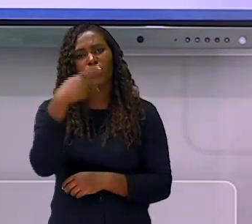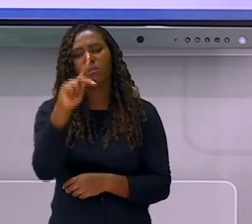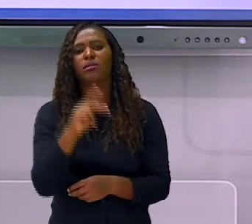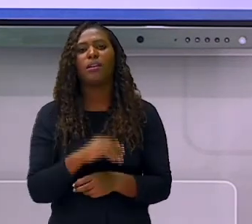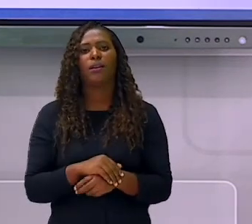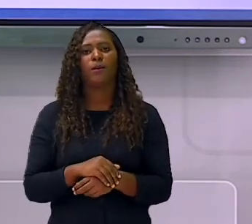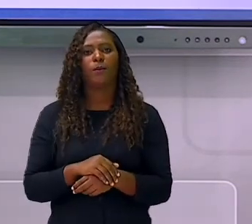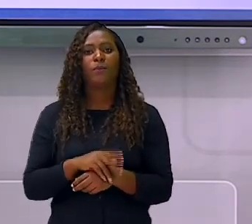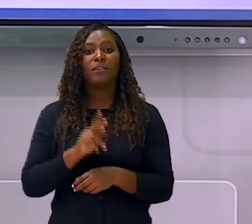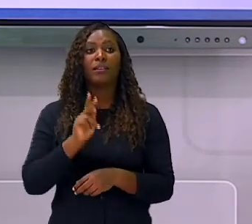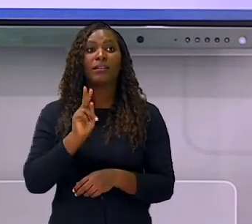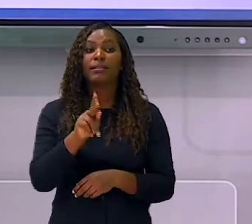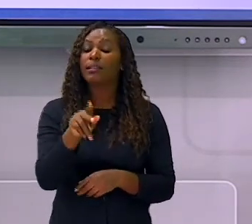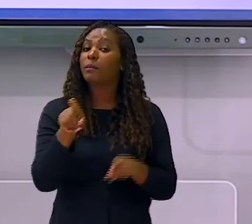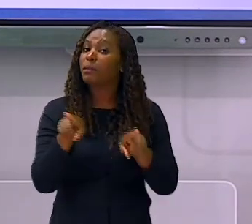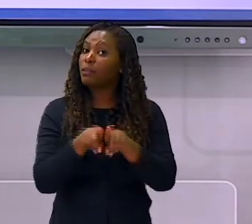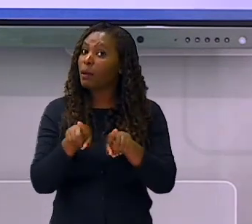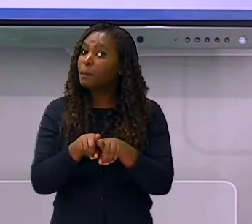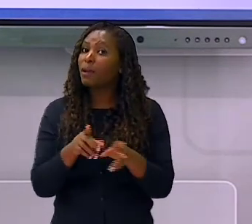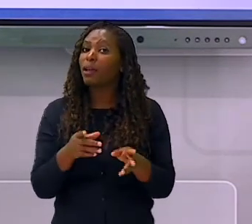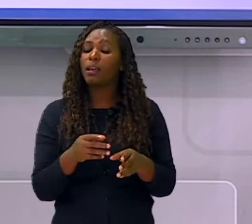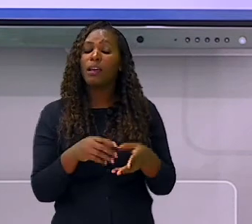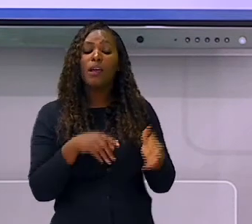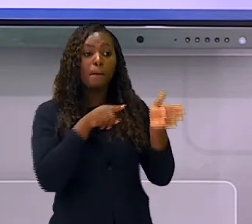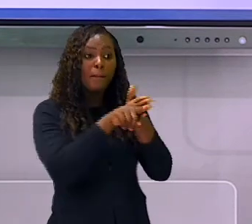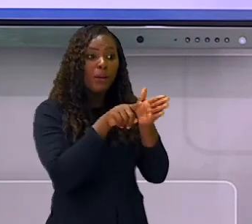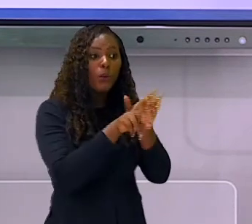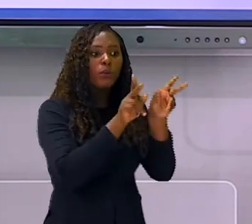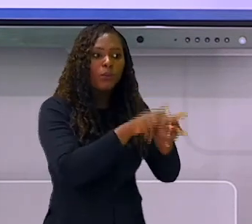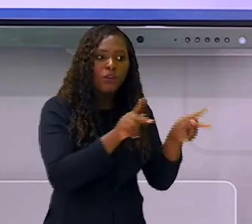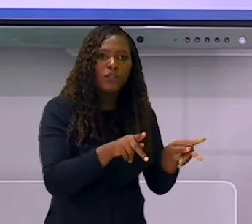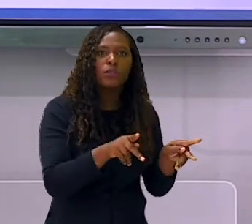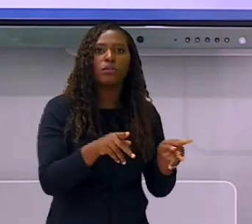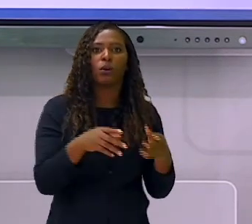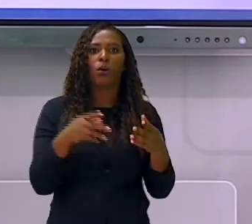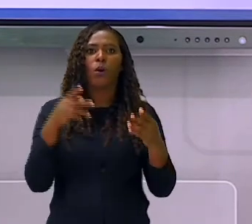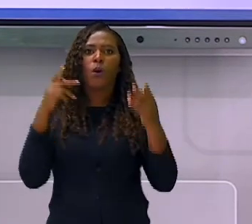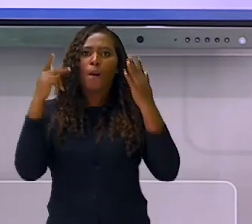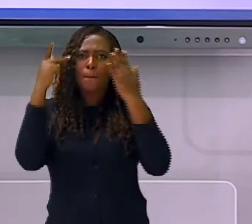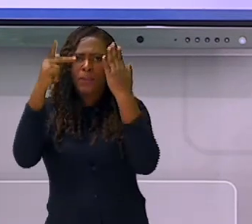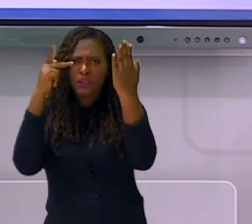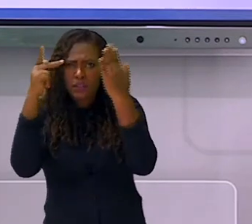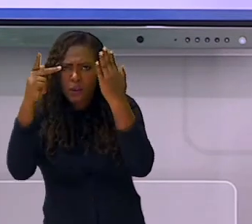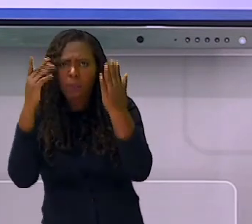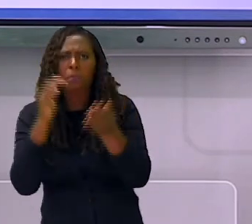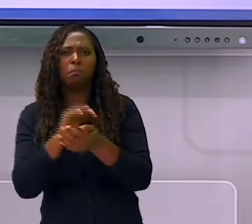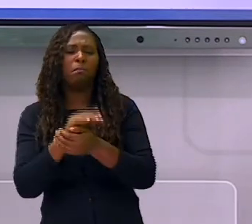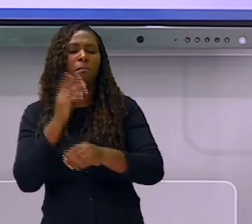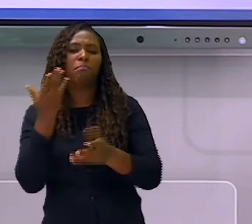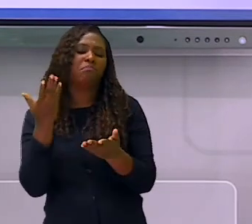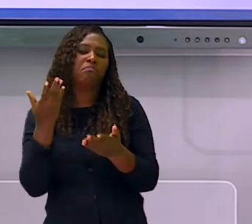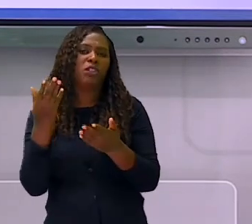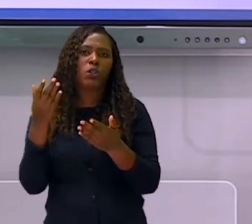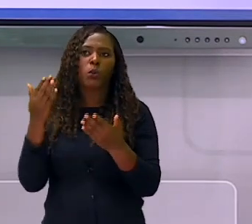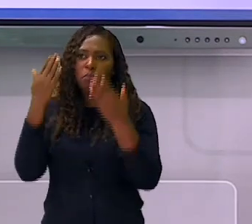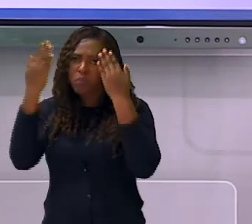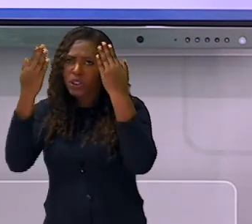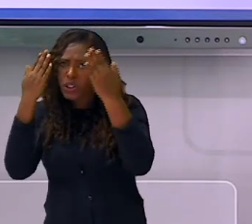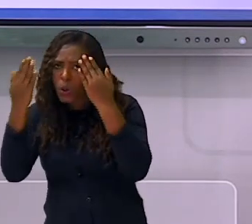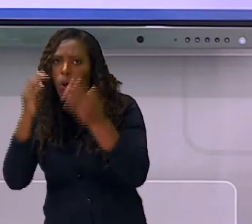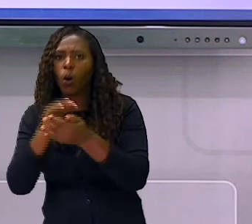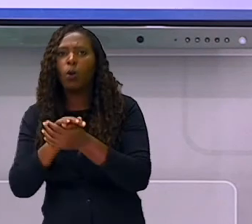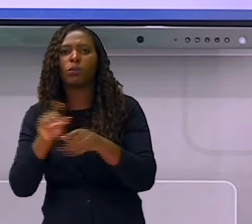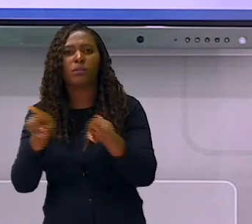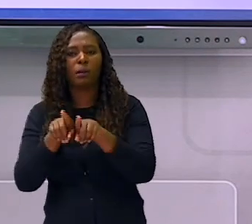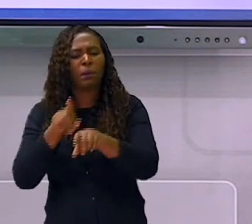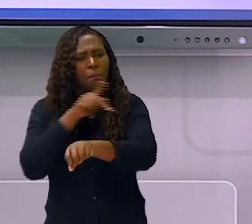sempre em contato com professores, psicopedagogos, psicólogos e o fonoaudiólogo do seu filho, buscando novas maneiras